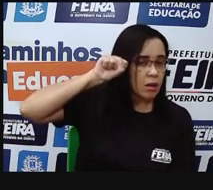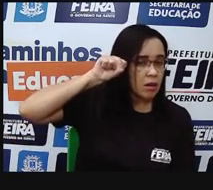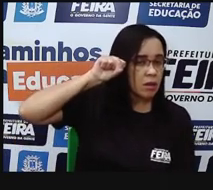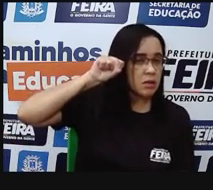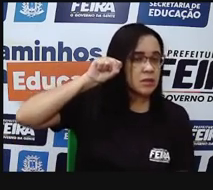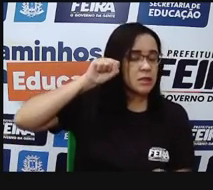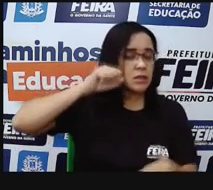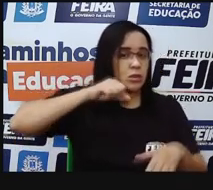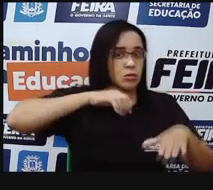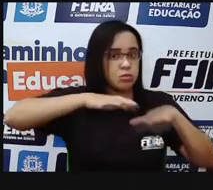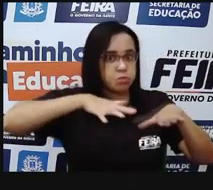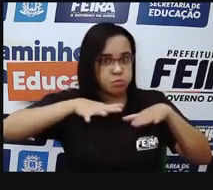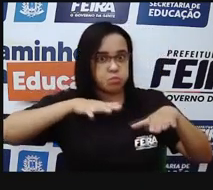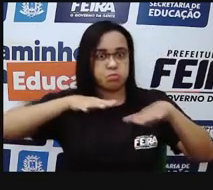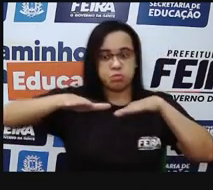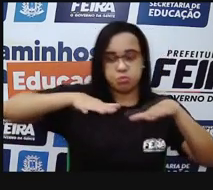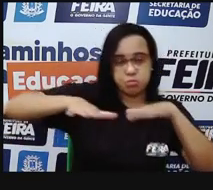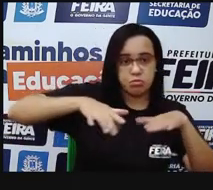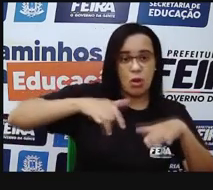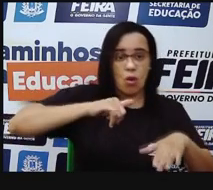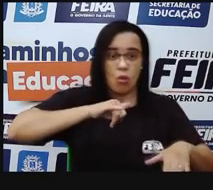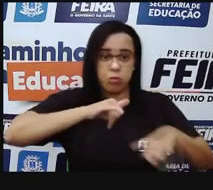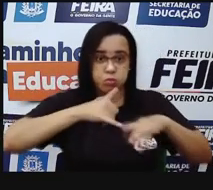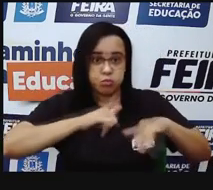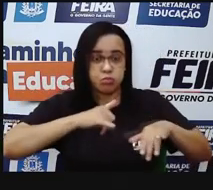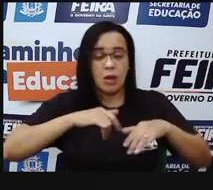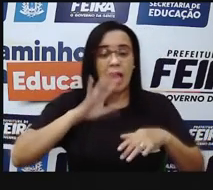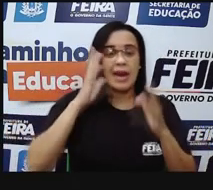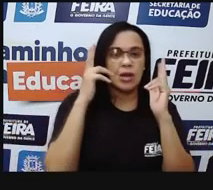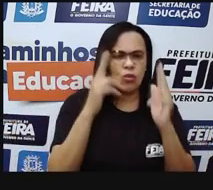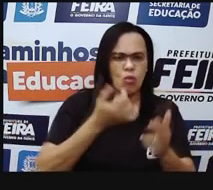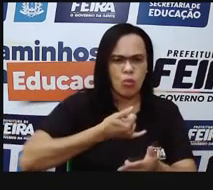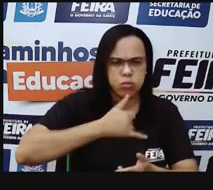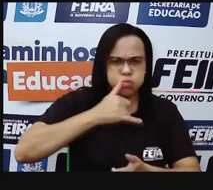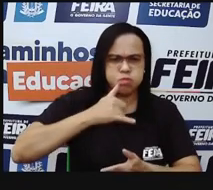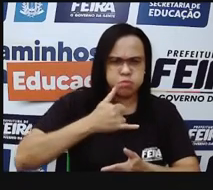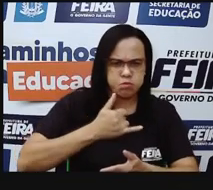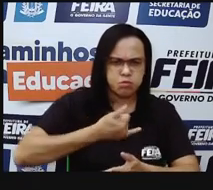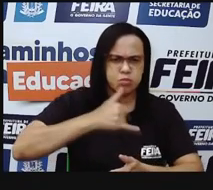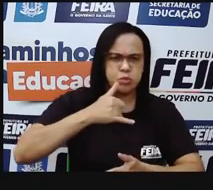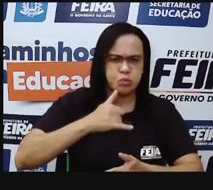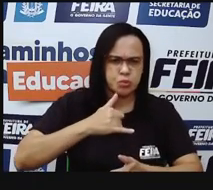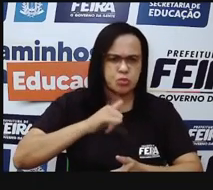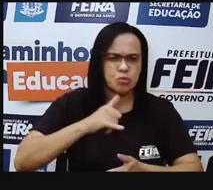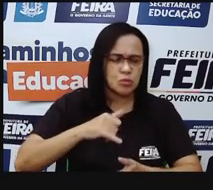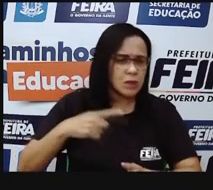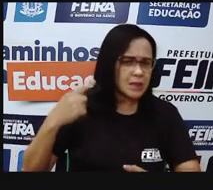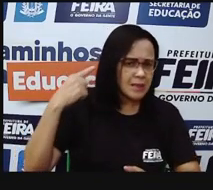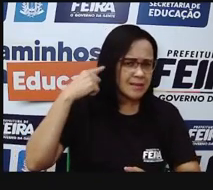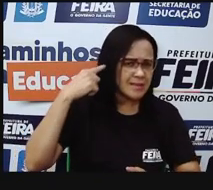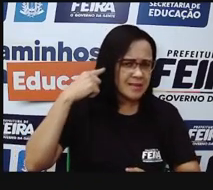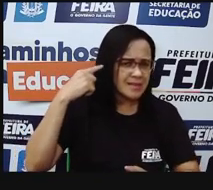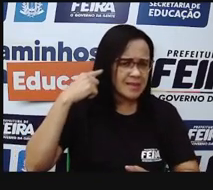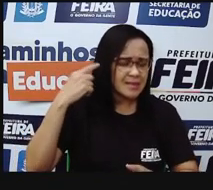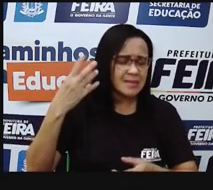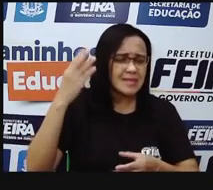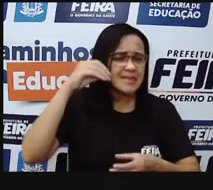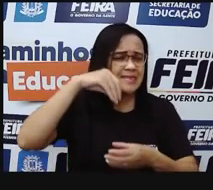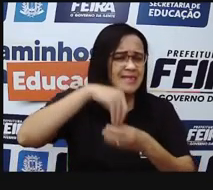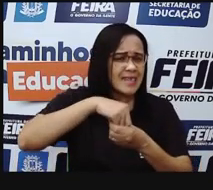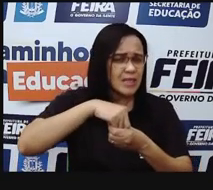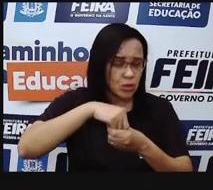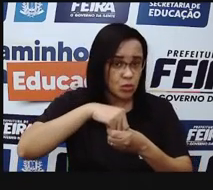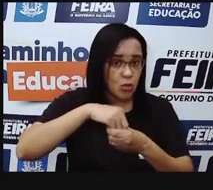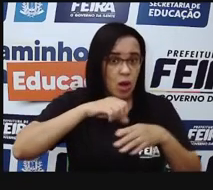essa vibração sonora. E aí, o que que ele vai fazer? Ele vai vibrar. Ele vai se